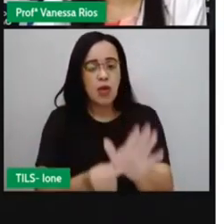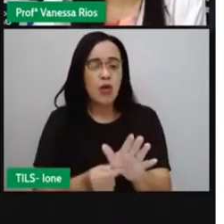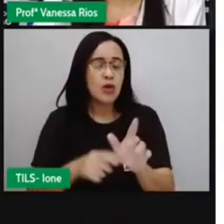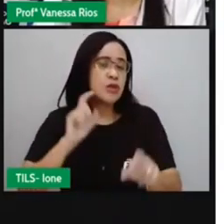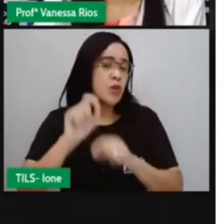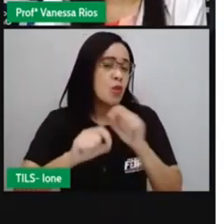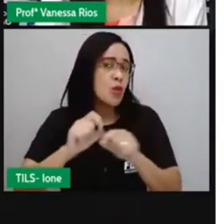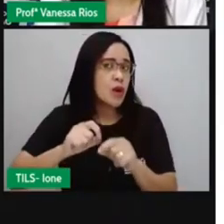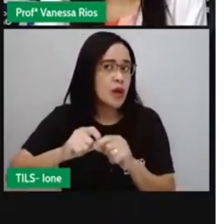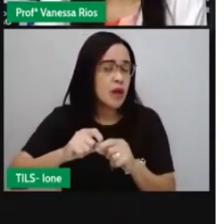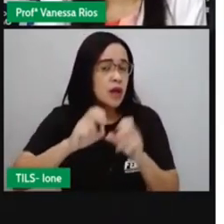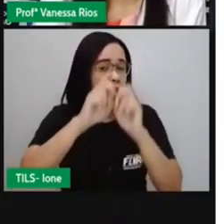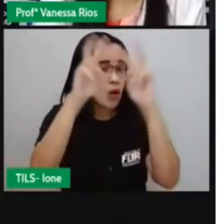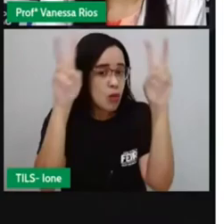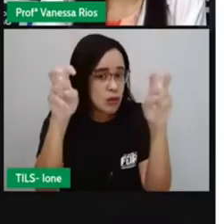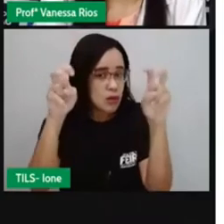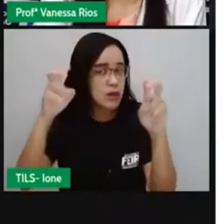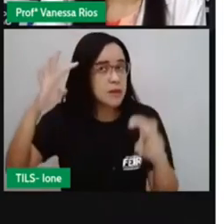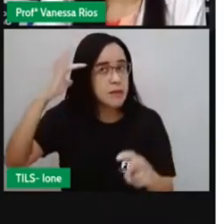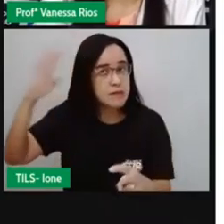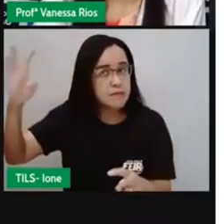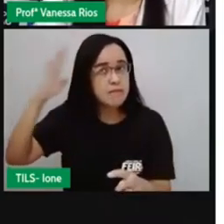o assunto que ele está tratando.